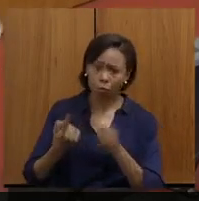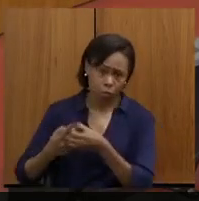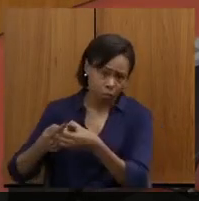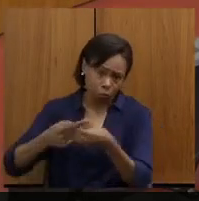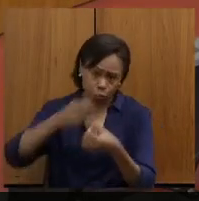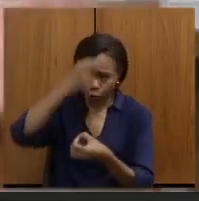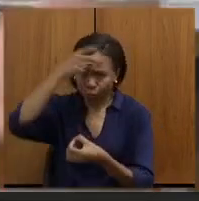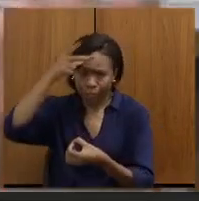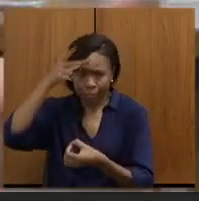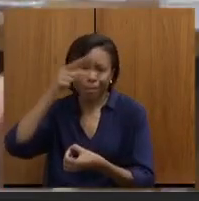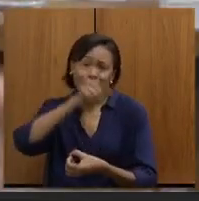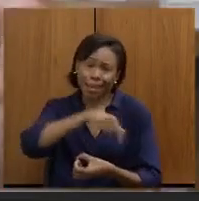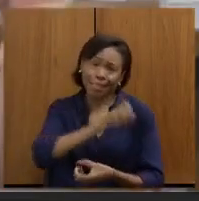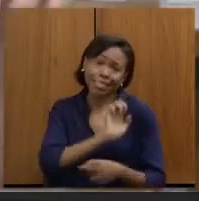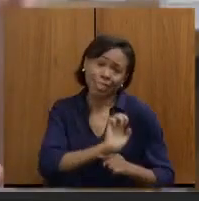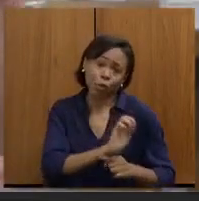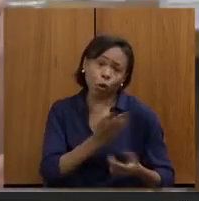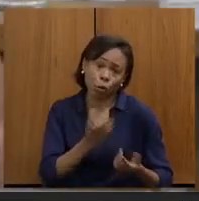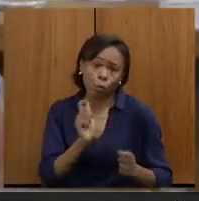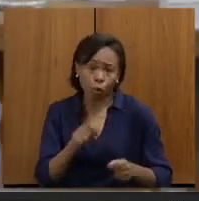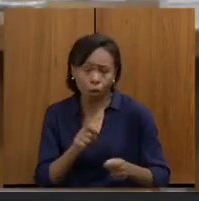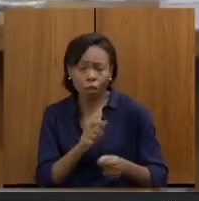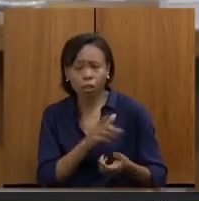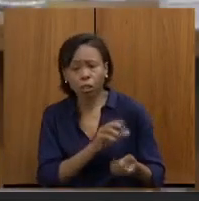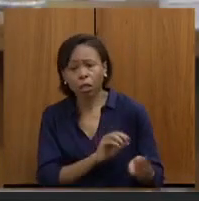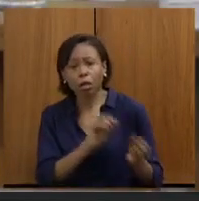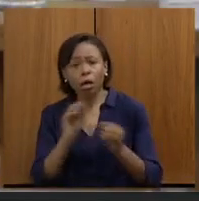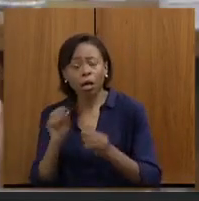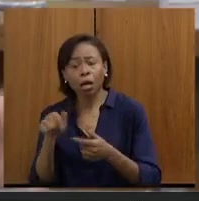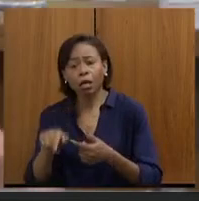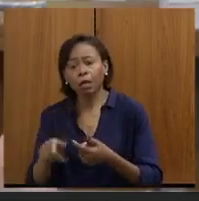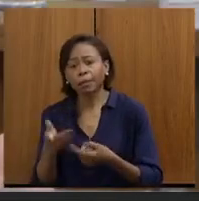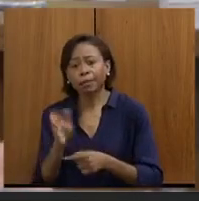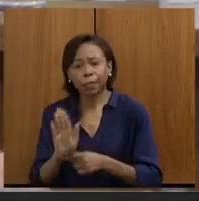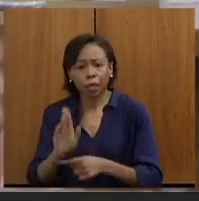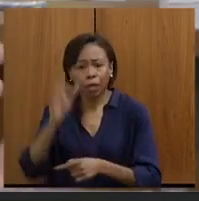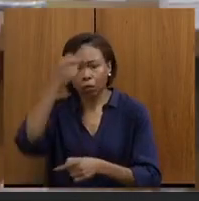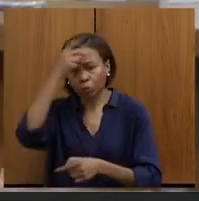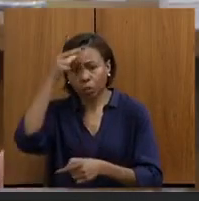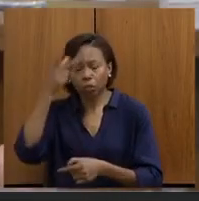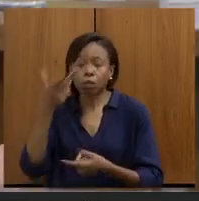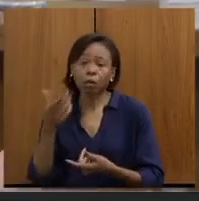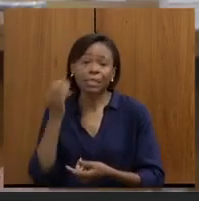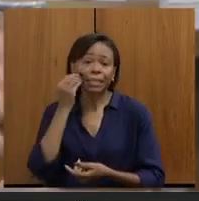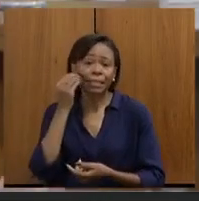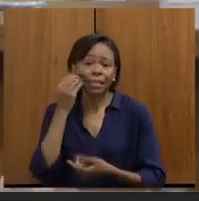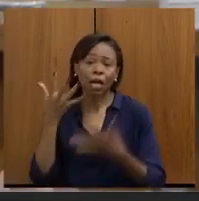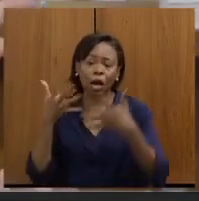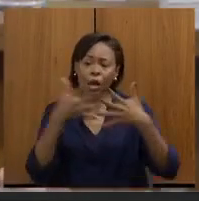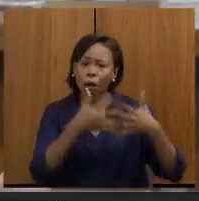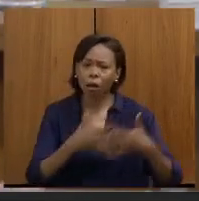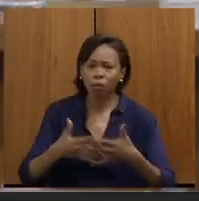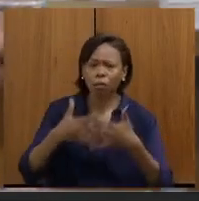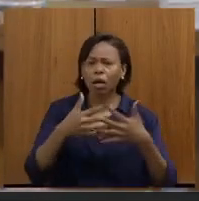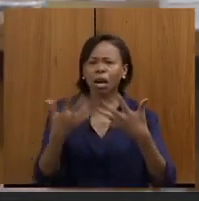está tentando usar as máquinas dessas empresas de conserva, eventualmente, para desbloquear